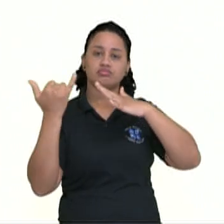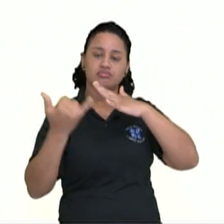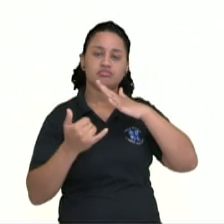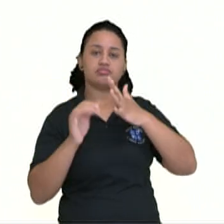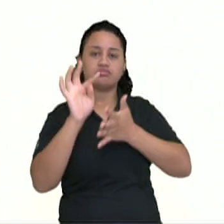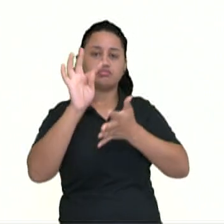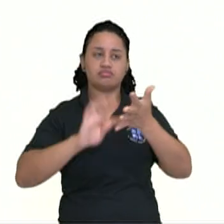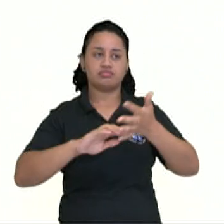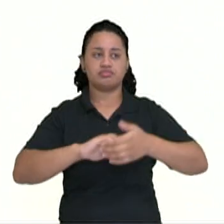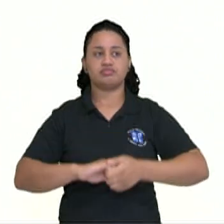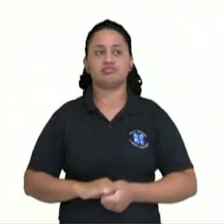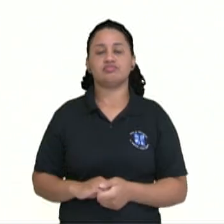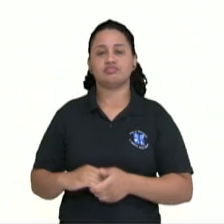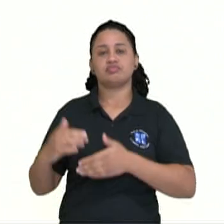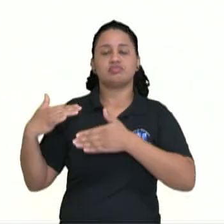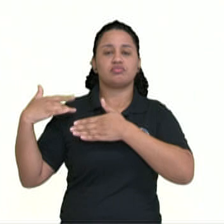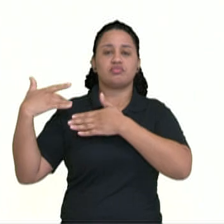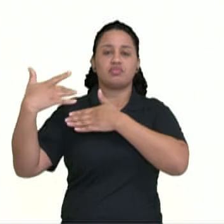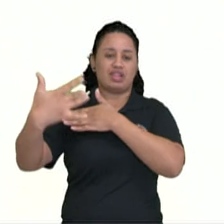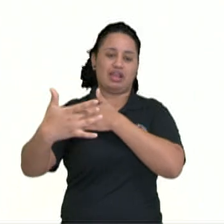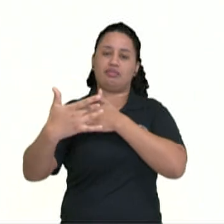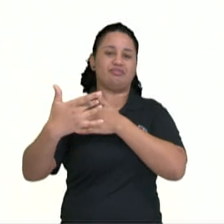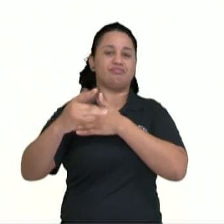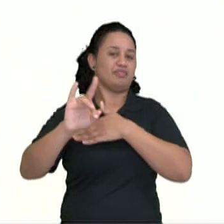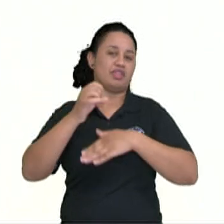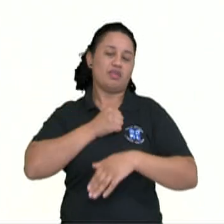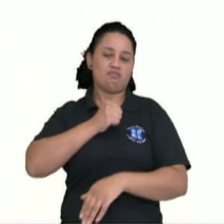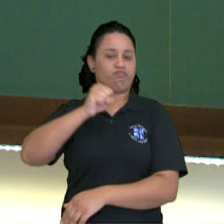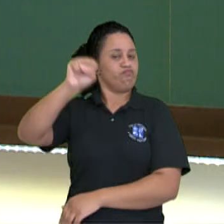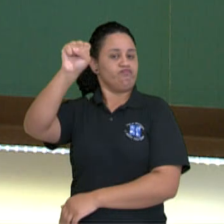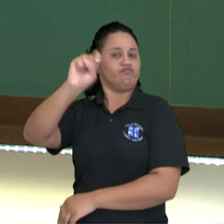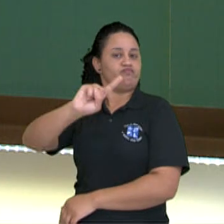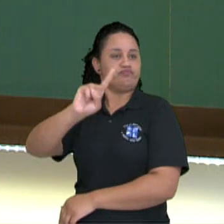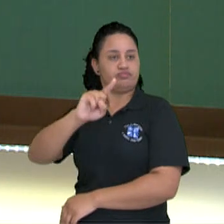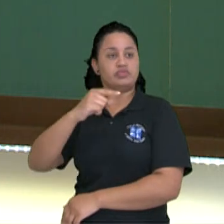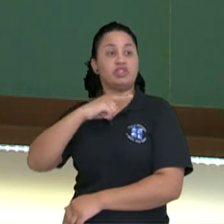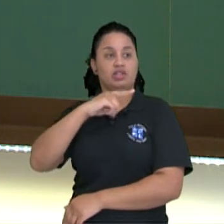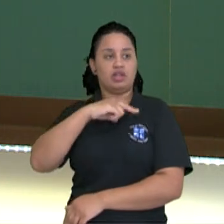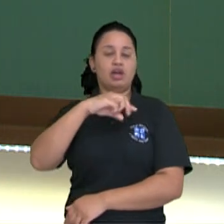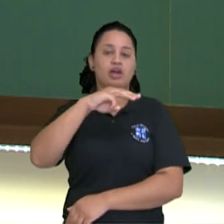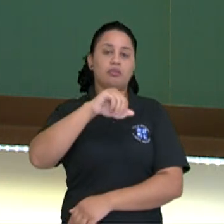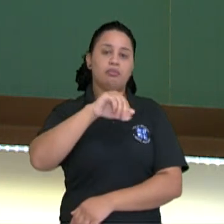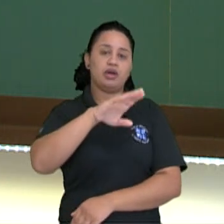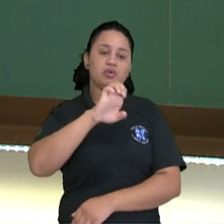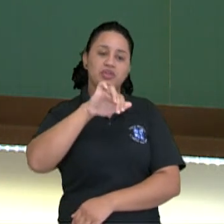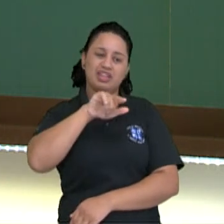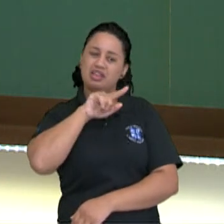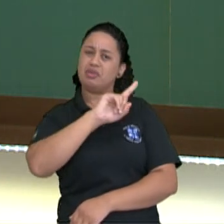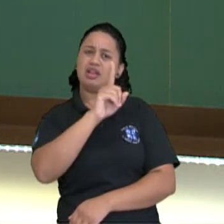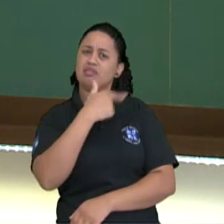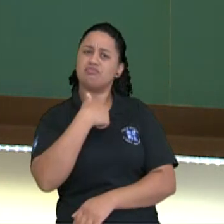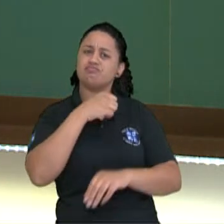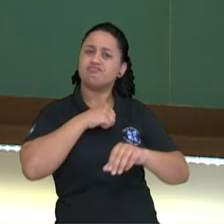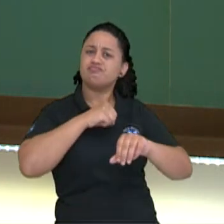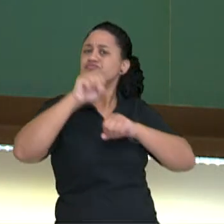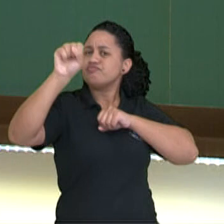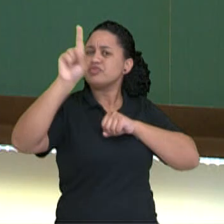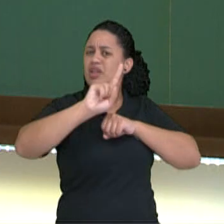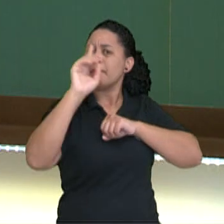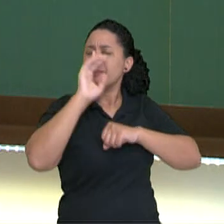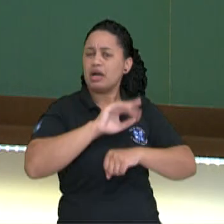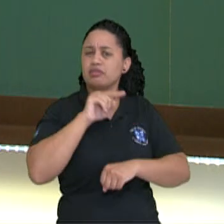A trajetória do anti-herói. Então, a gente tem o Macunaíma, como esse anti-herói. E características